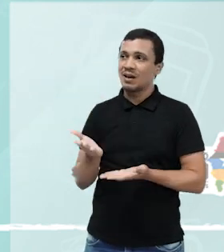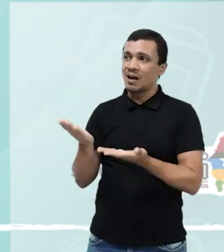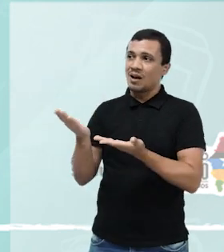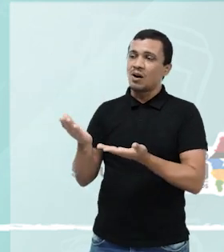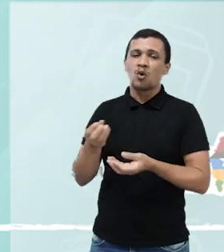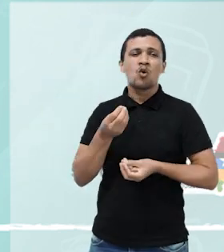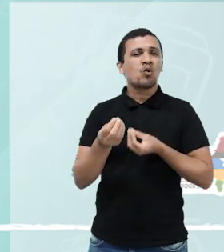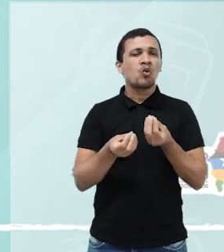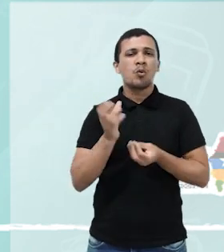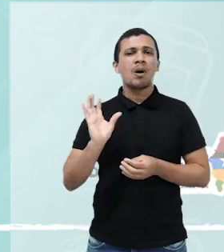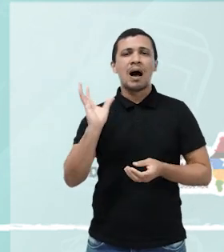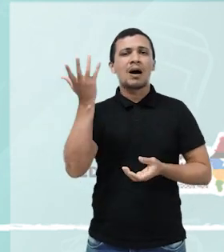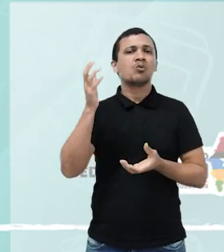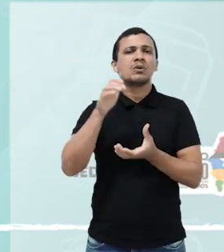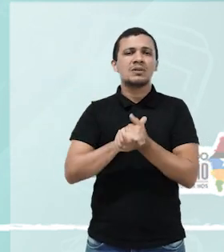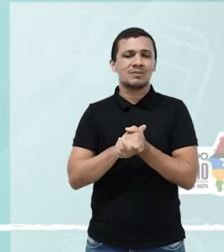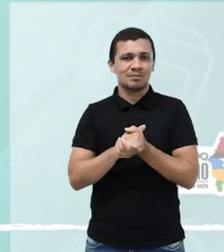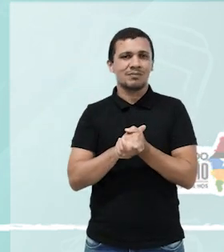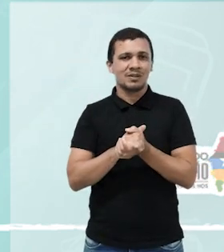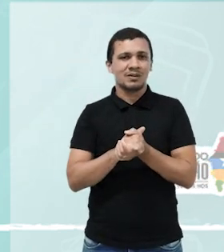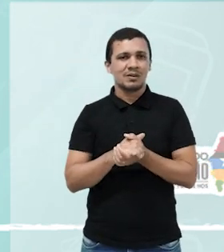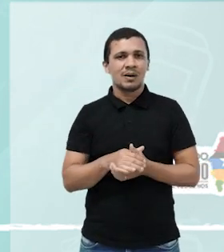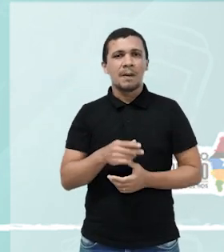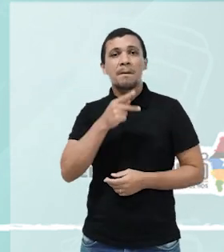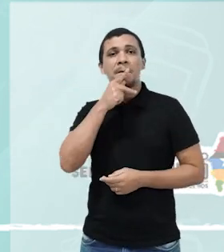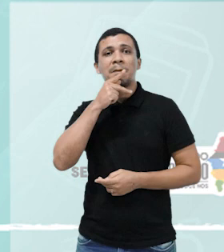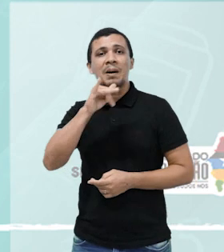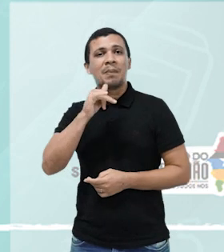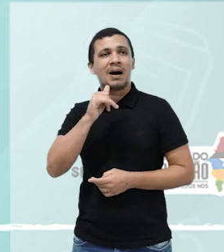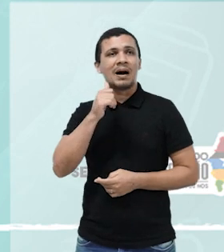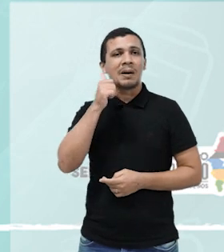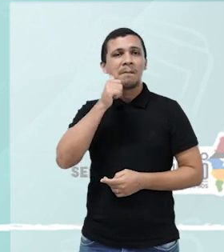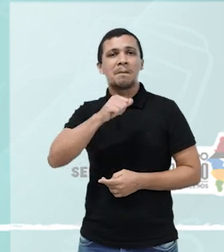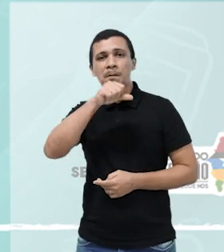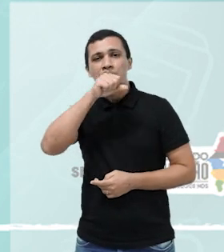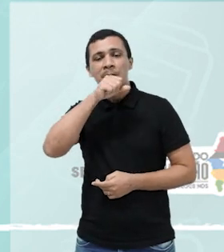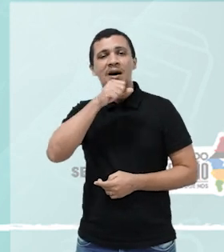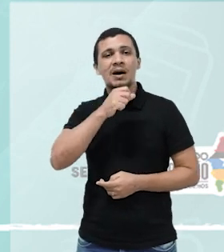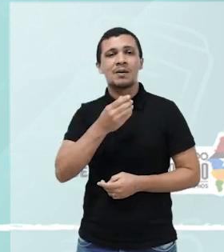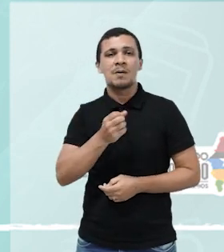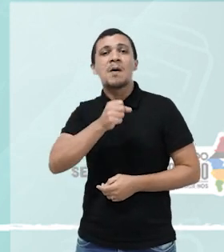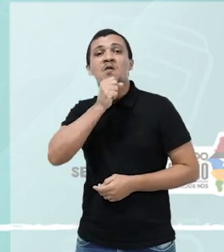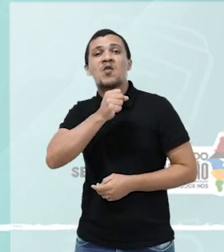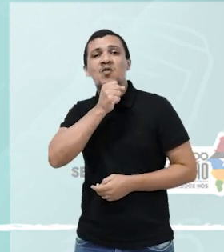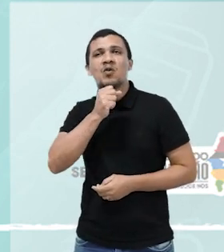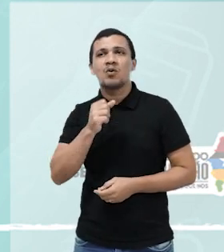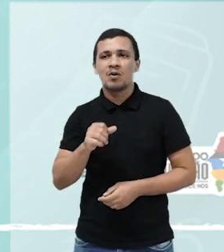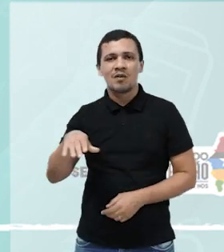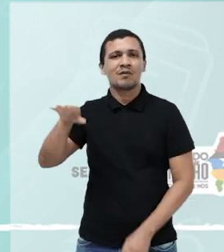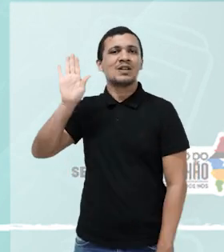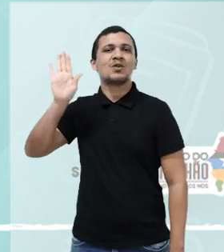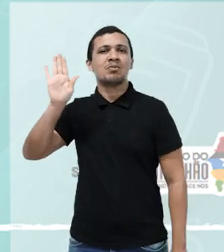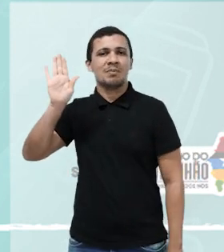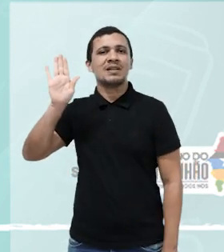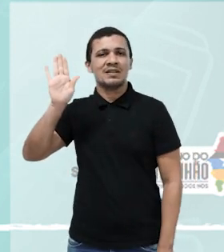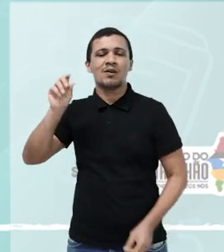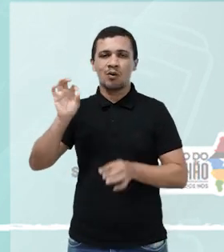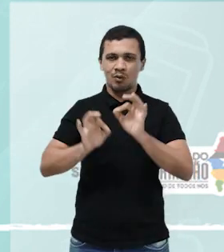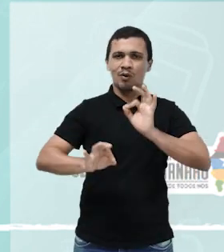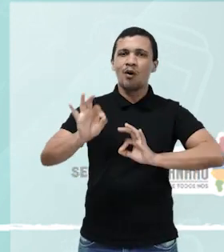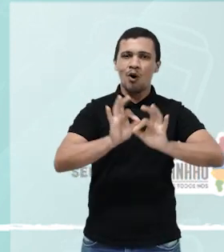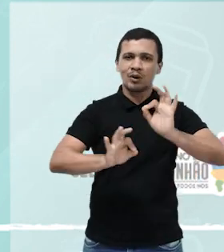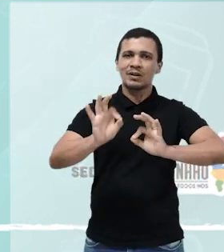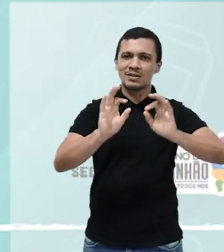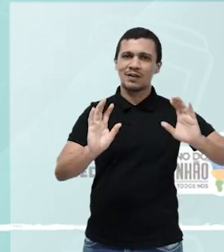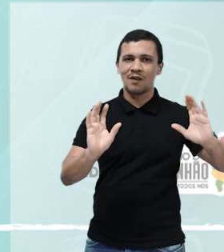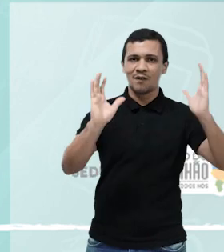Geralmente, era feito para pagar promessa. Então, papai, mamãe, vovô faziam uma promessa, faziam uma festa com a dança do